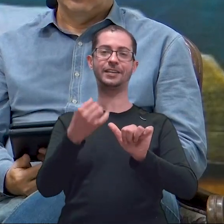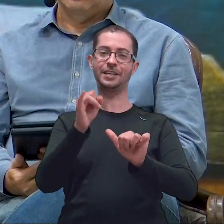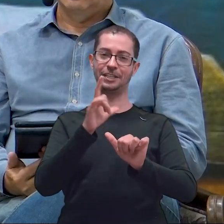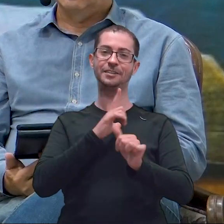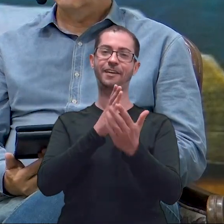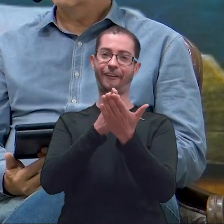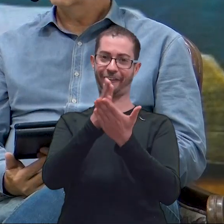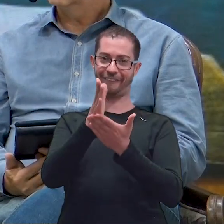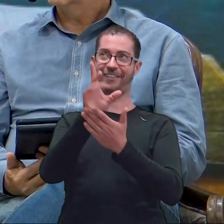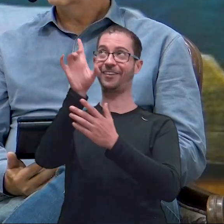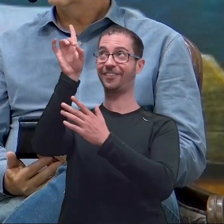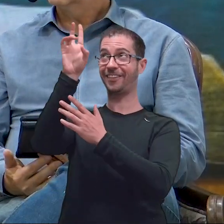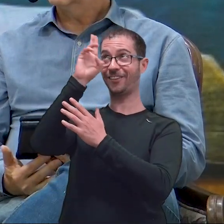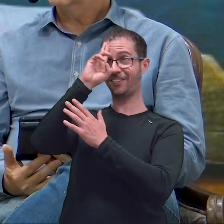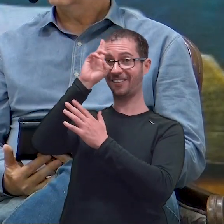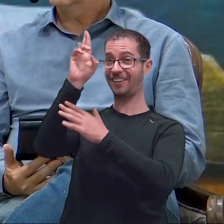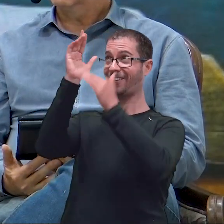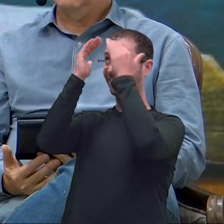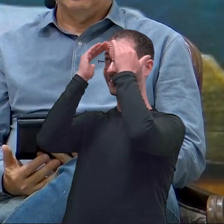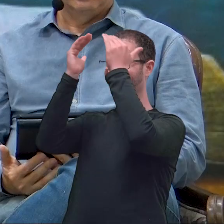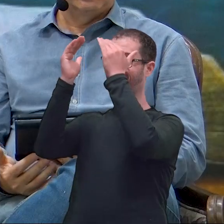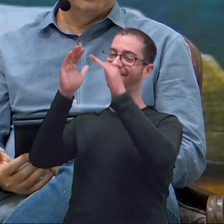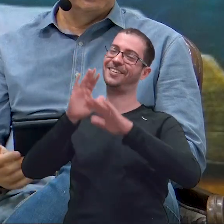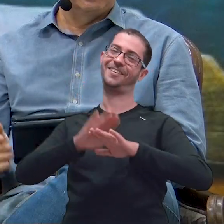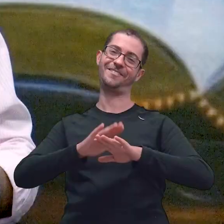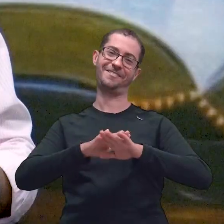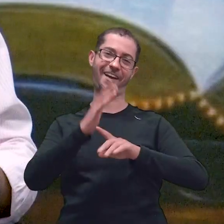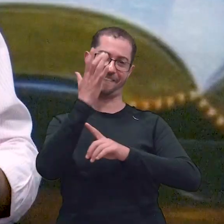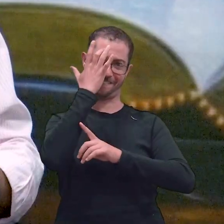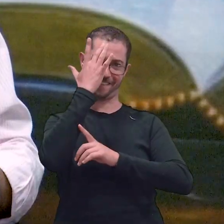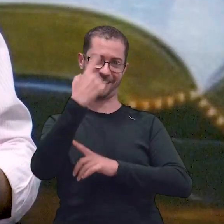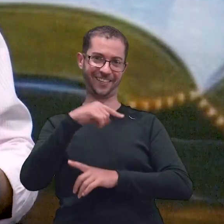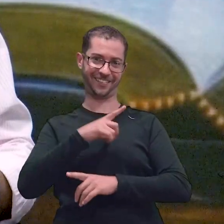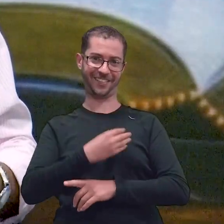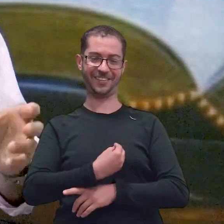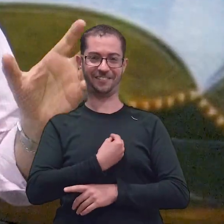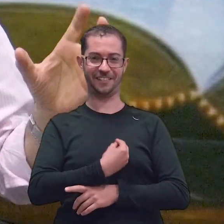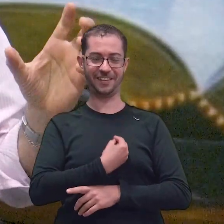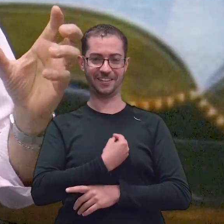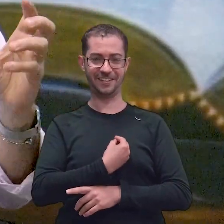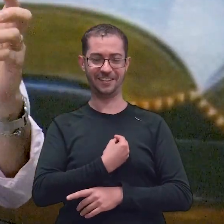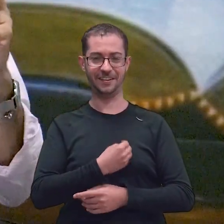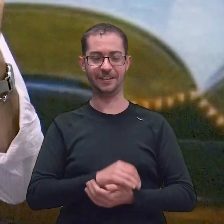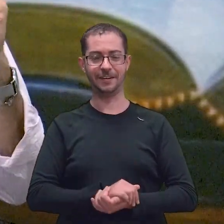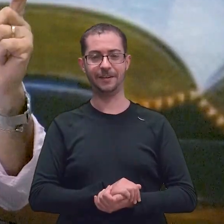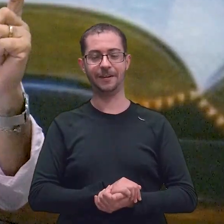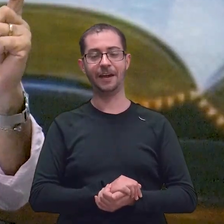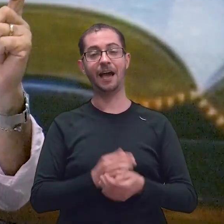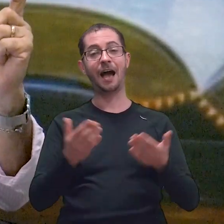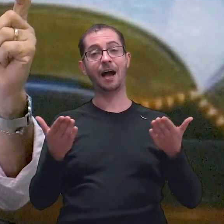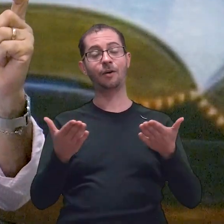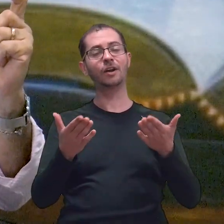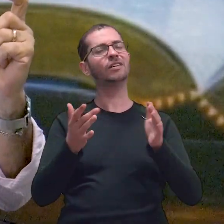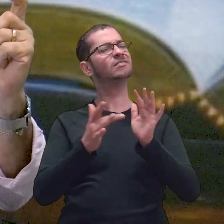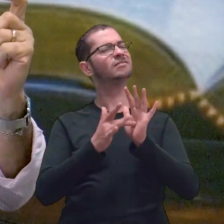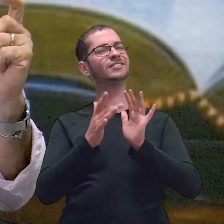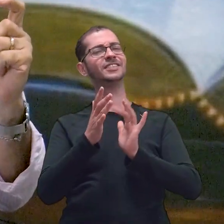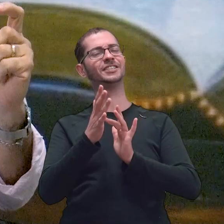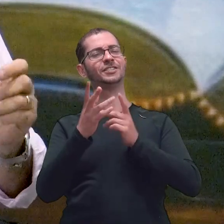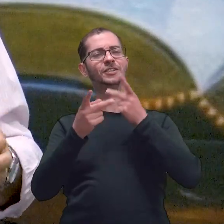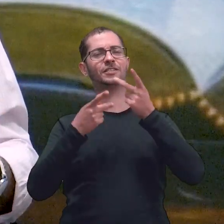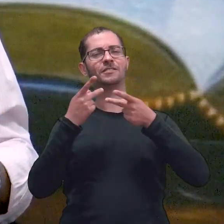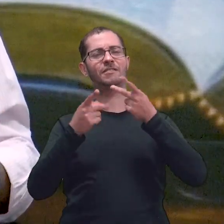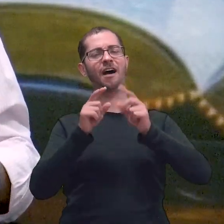no caminho do Senhor, vai ser mais fácil, né? Terminando aqui, eu quero considerar apenas o que Jesus está dizendo aqui,